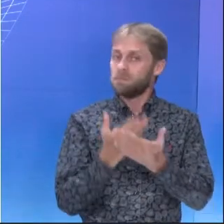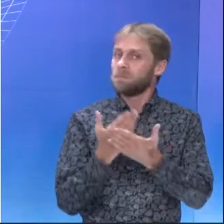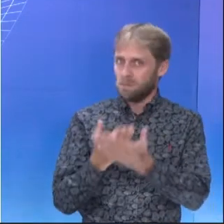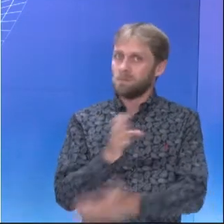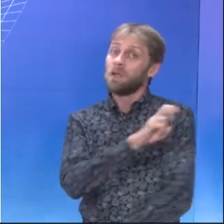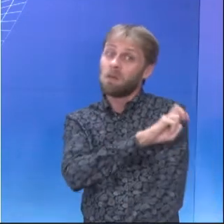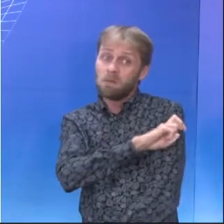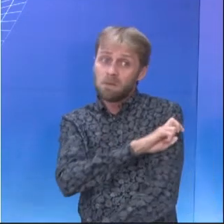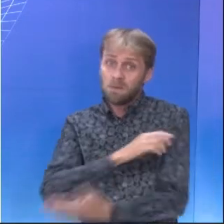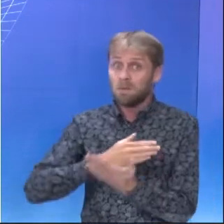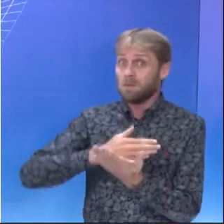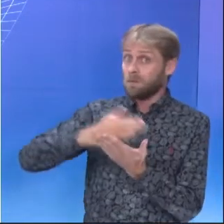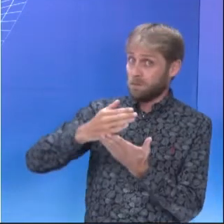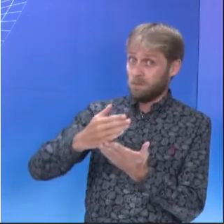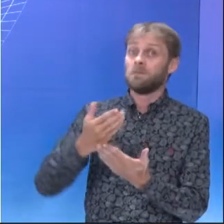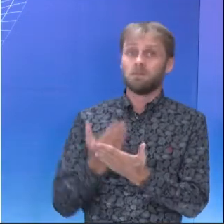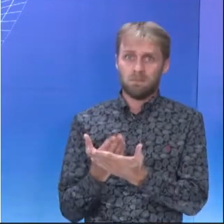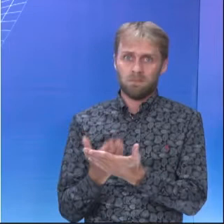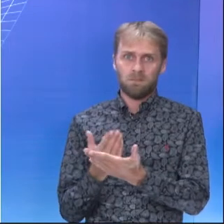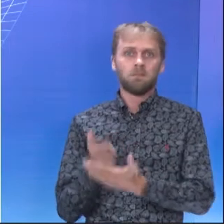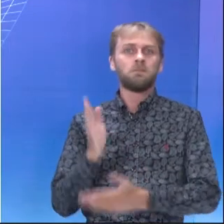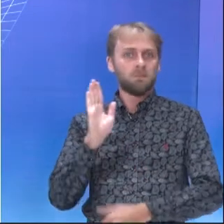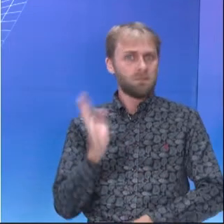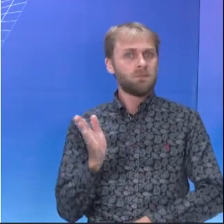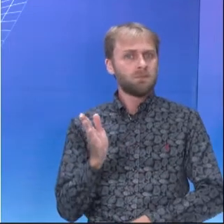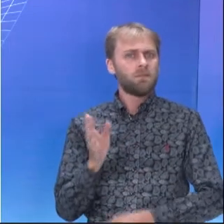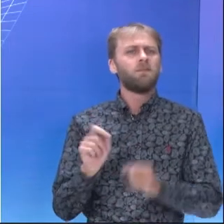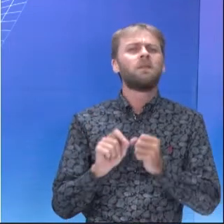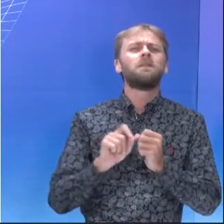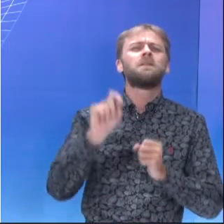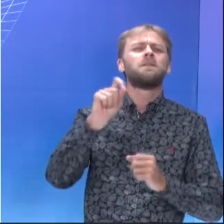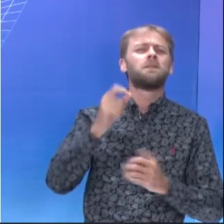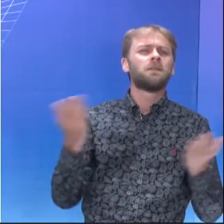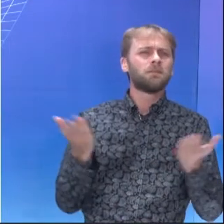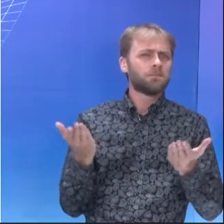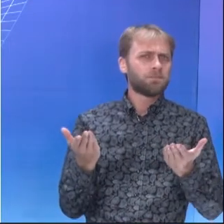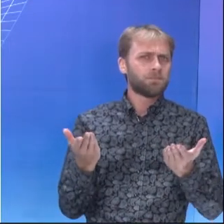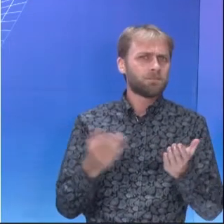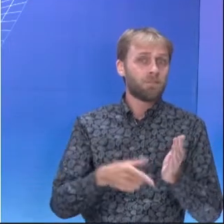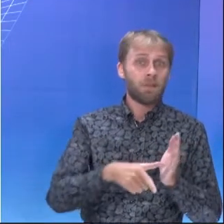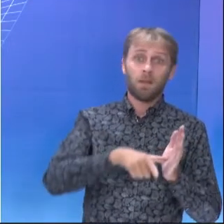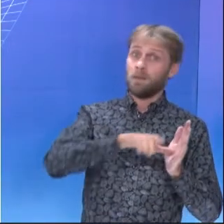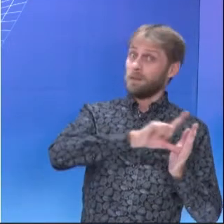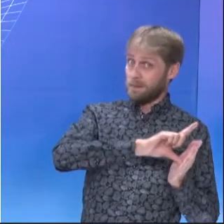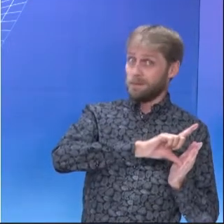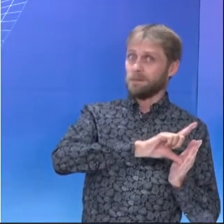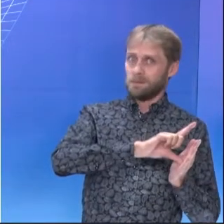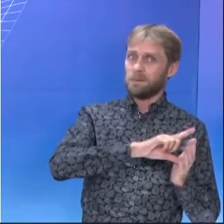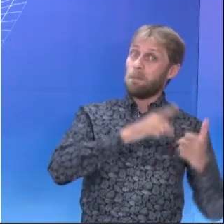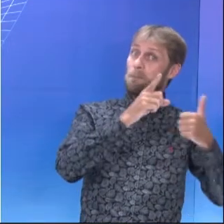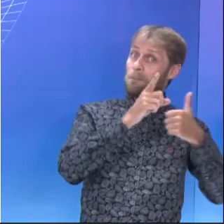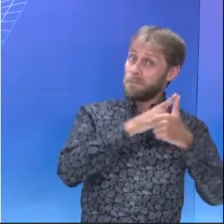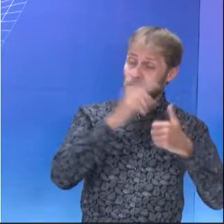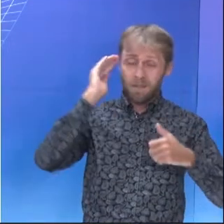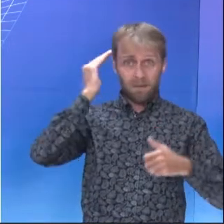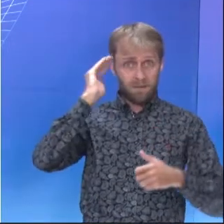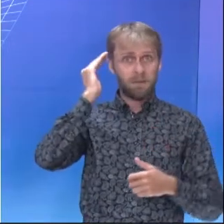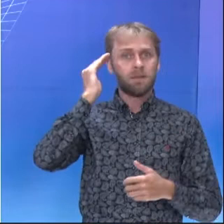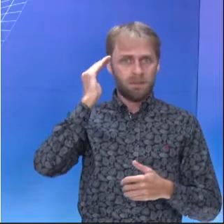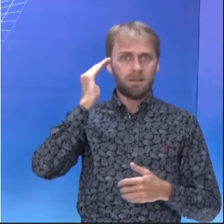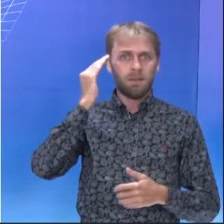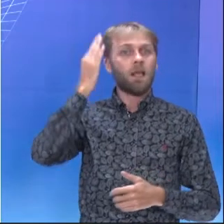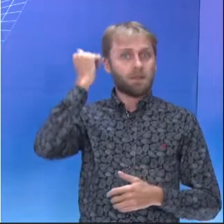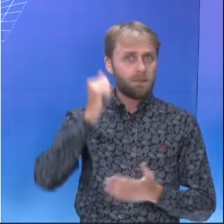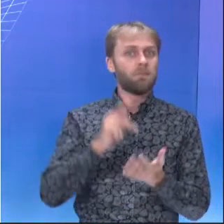estudado inglês na sua vida. Então, o que eu quero que você faça? Antes de mais nada, para você realmente